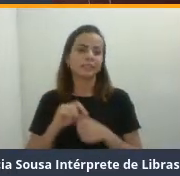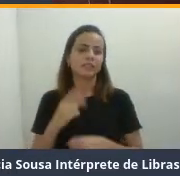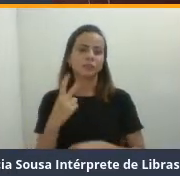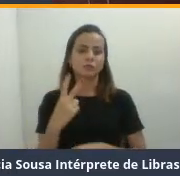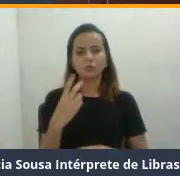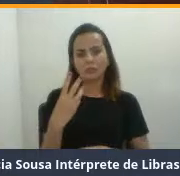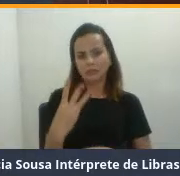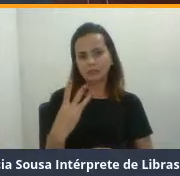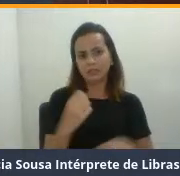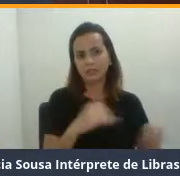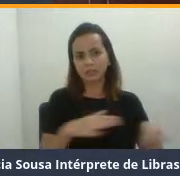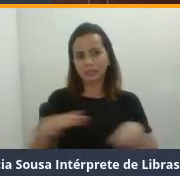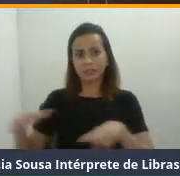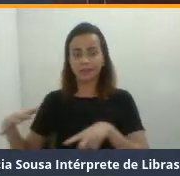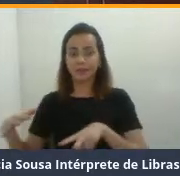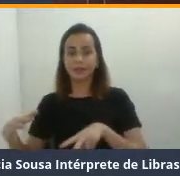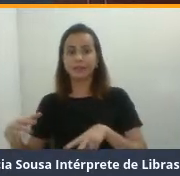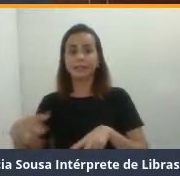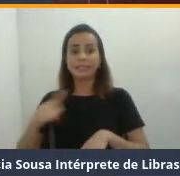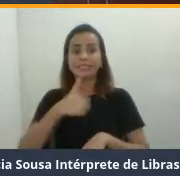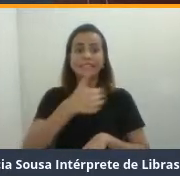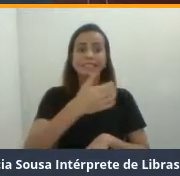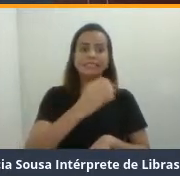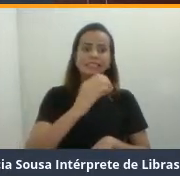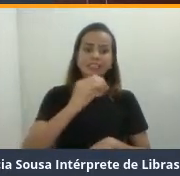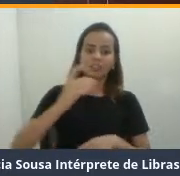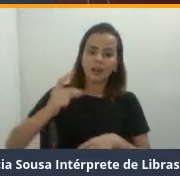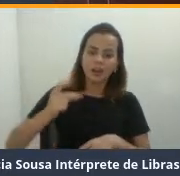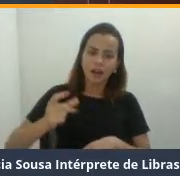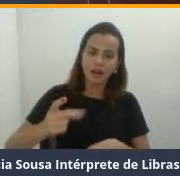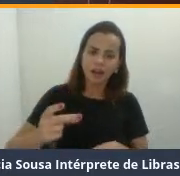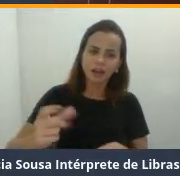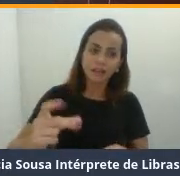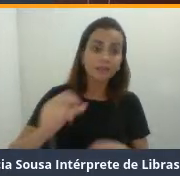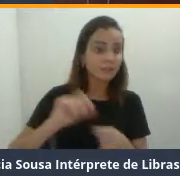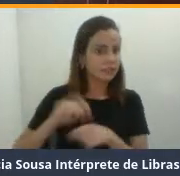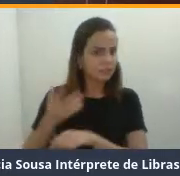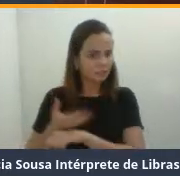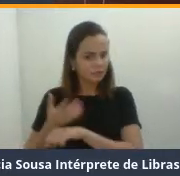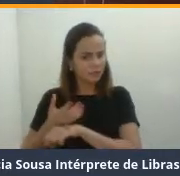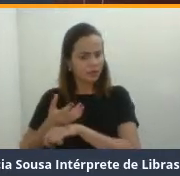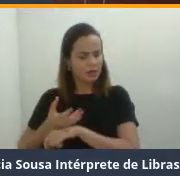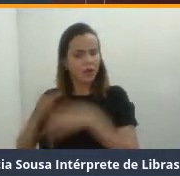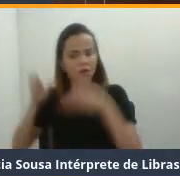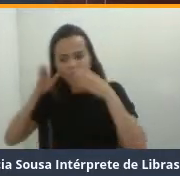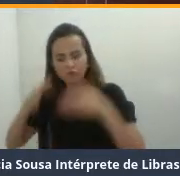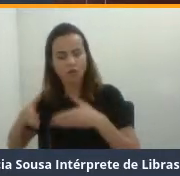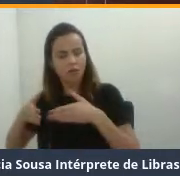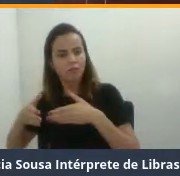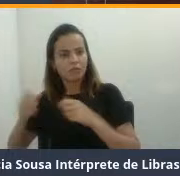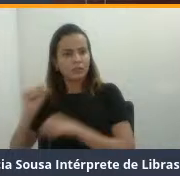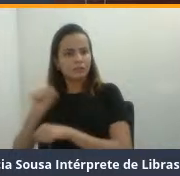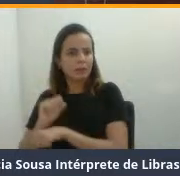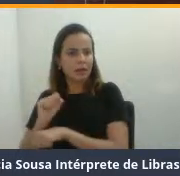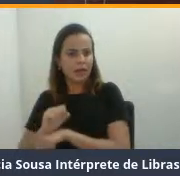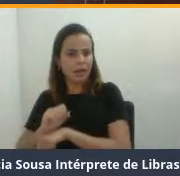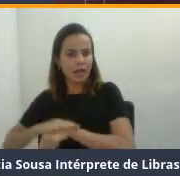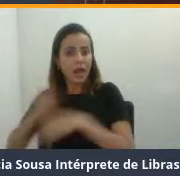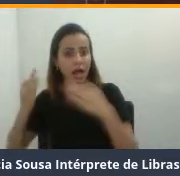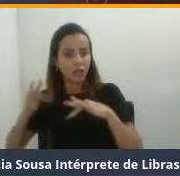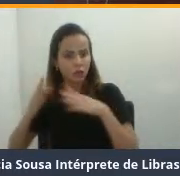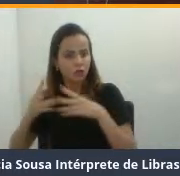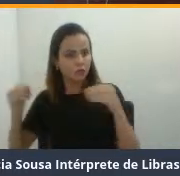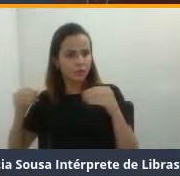100 dias consecutivos e ser disciplinado, certo? Não esperar a dor passar, não esperar